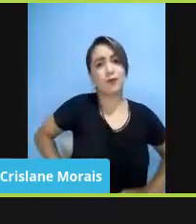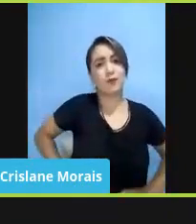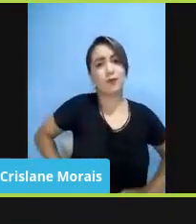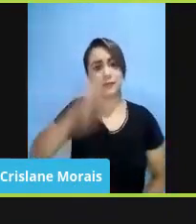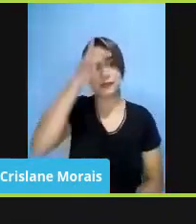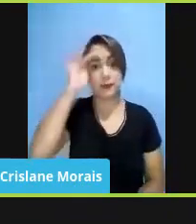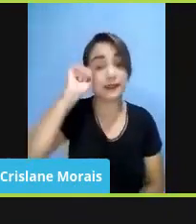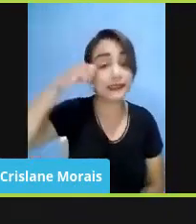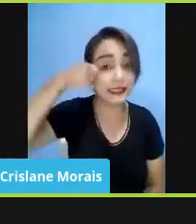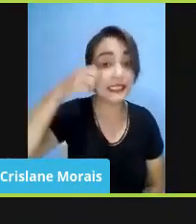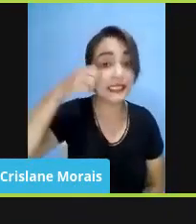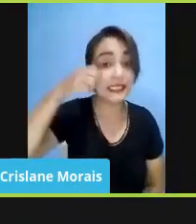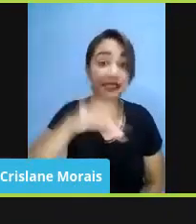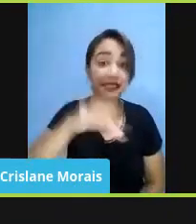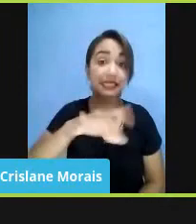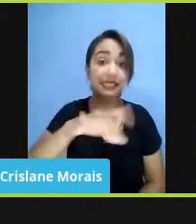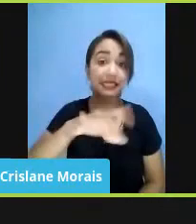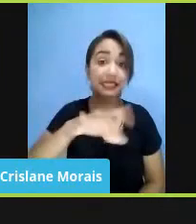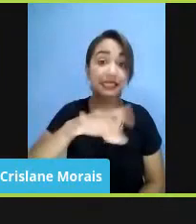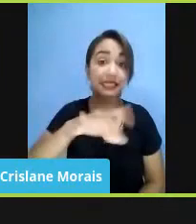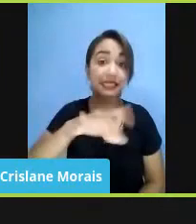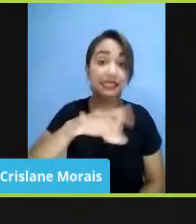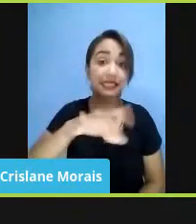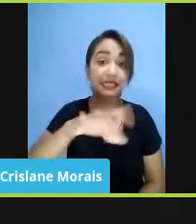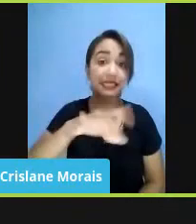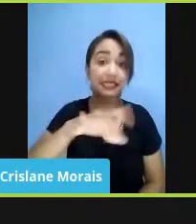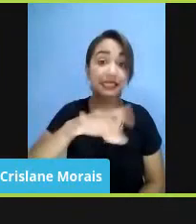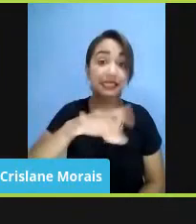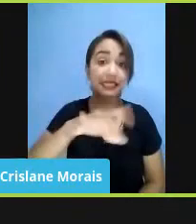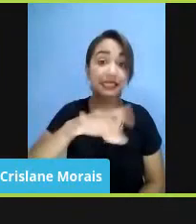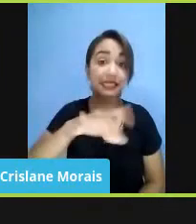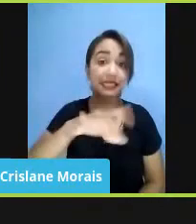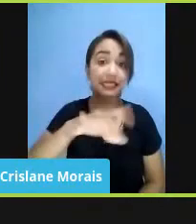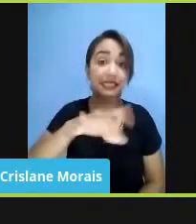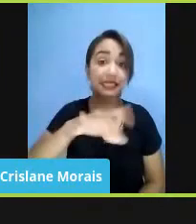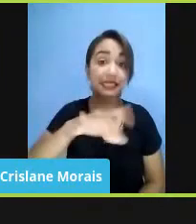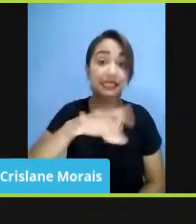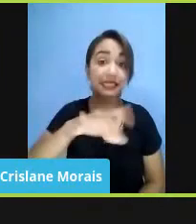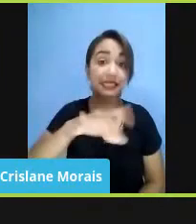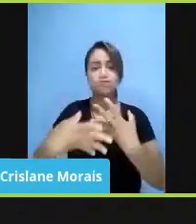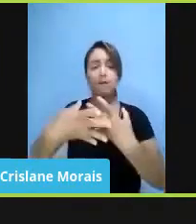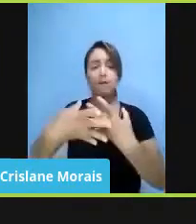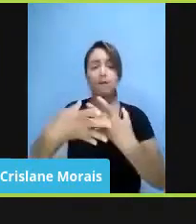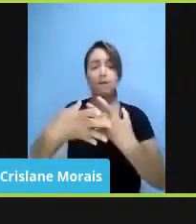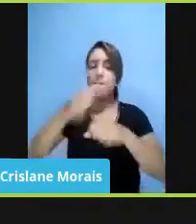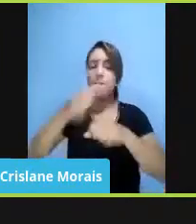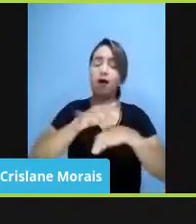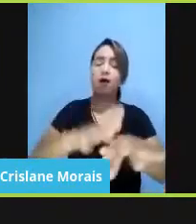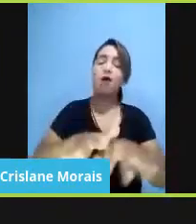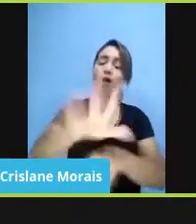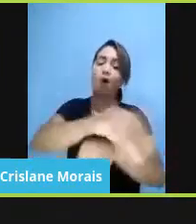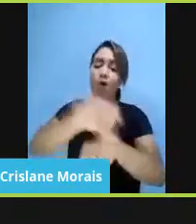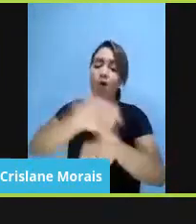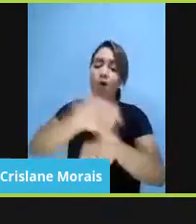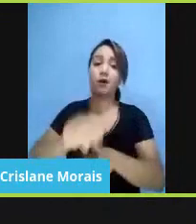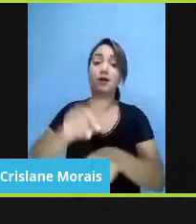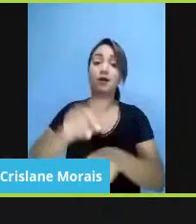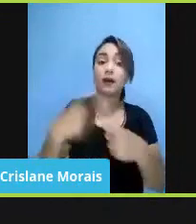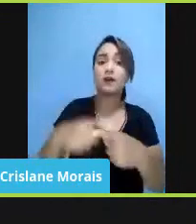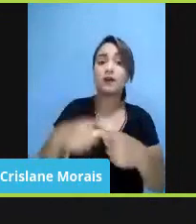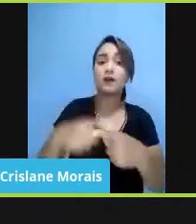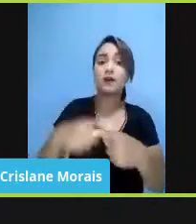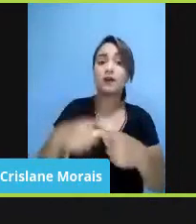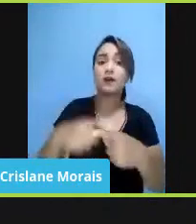de alguma maneira, é transmitindo esse conhecimento, né, até porque, se, eu não sei se vocês têm